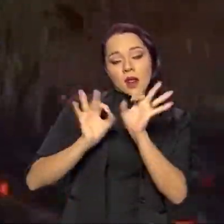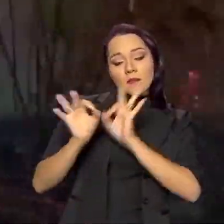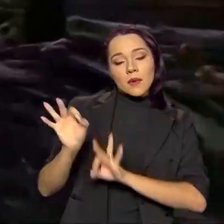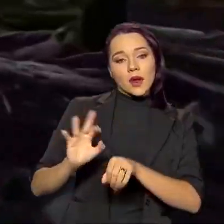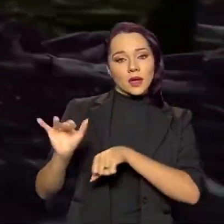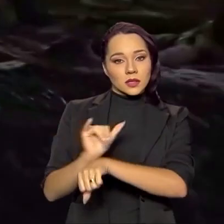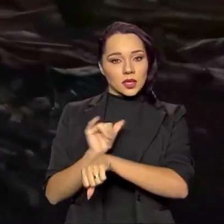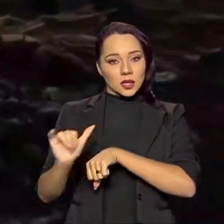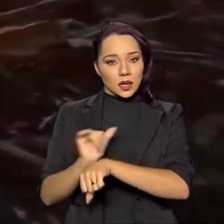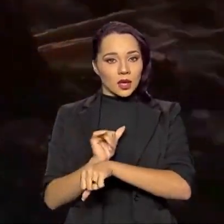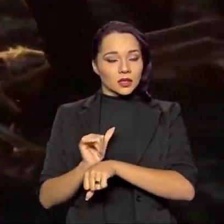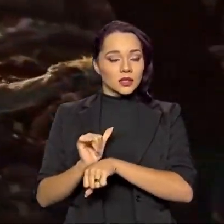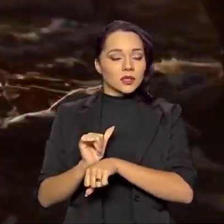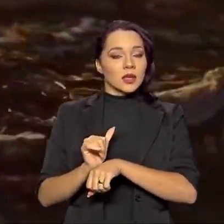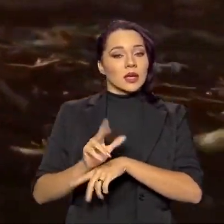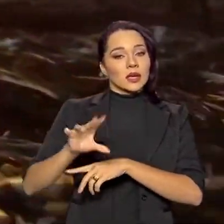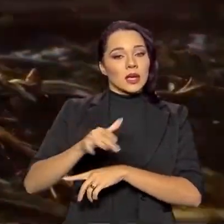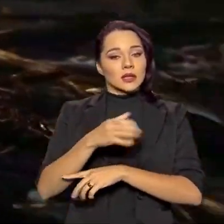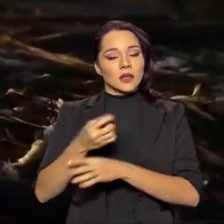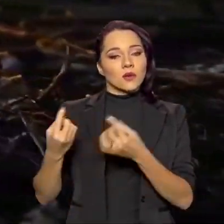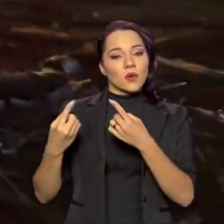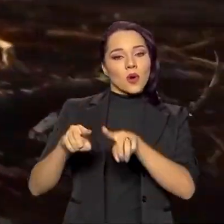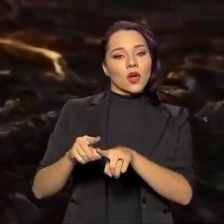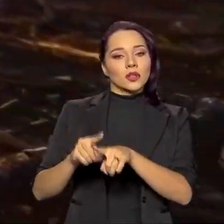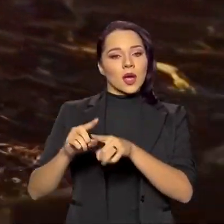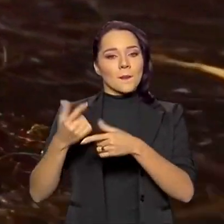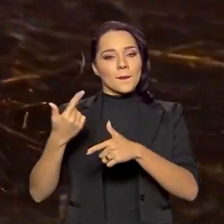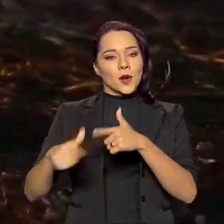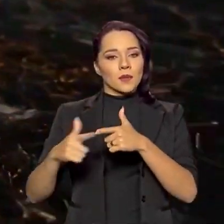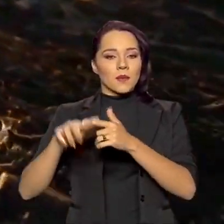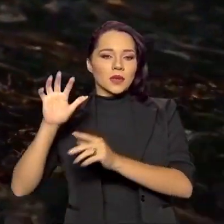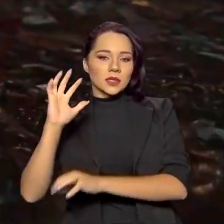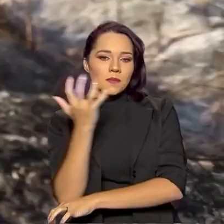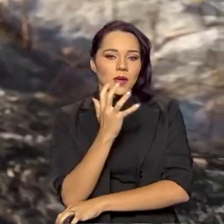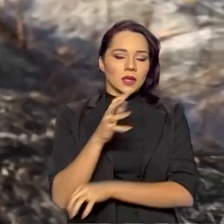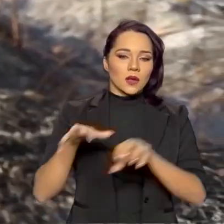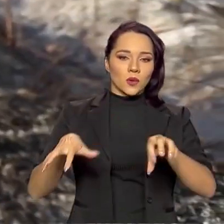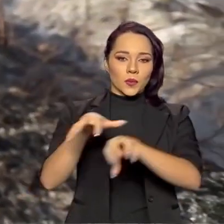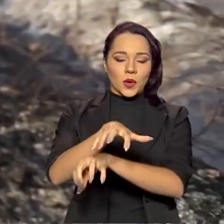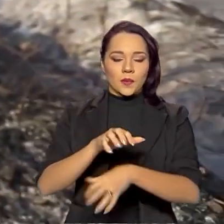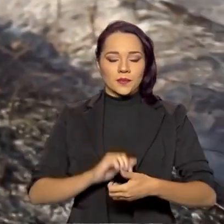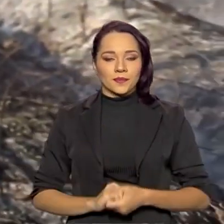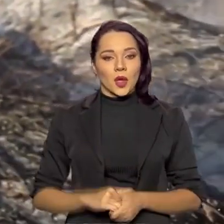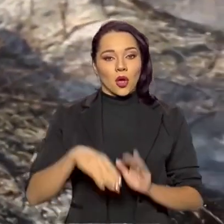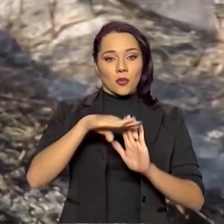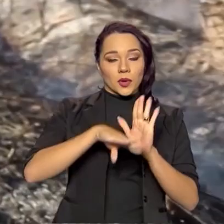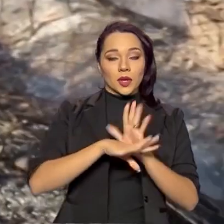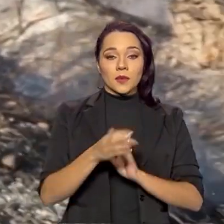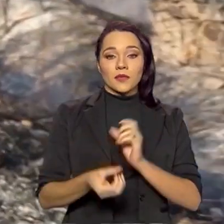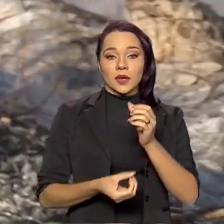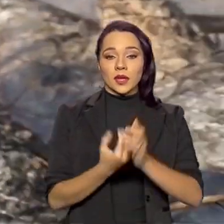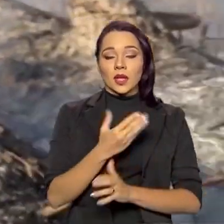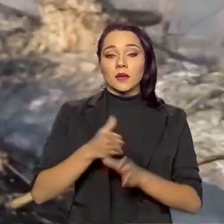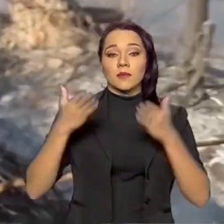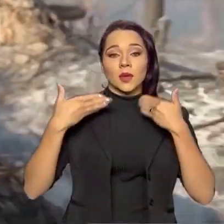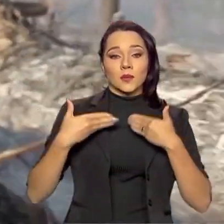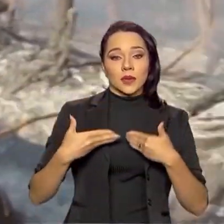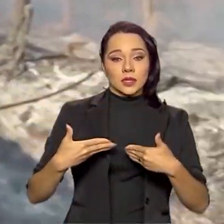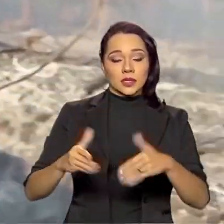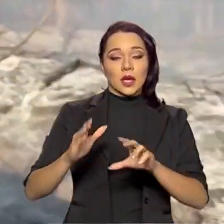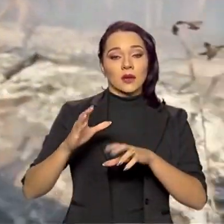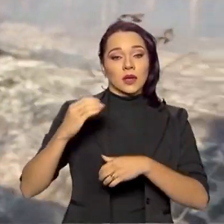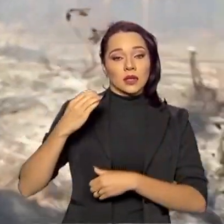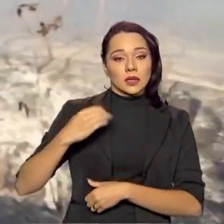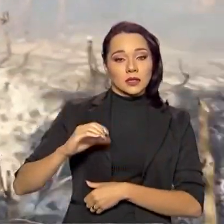estratégias e ações de combate aos desastres ambientais no bioma. O programa foi criado pelo Ministério da